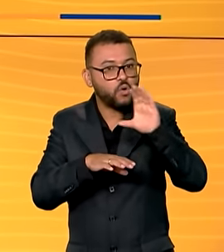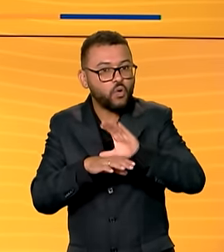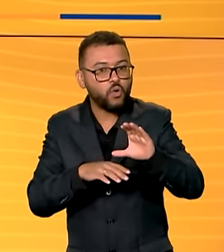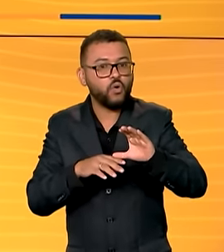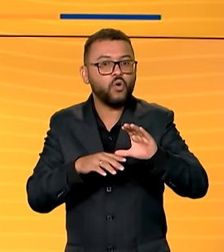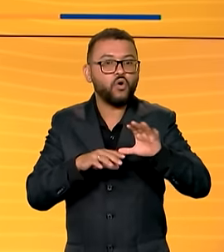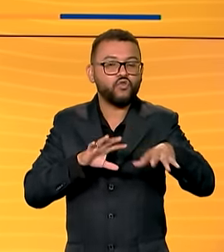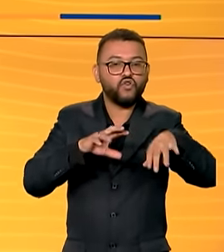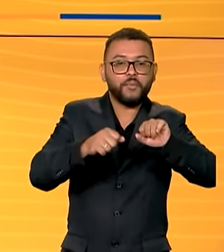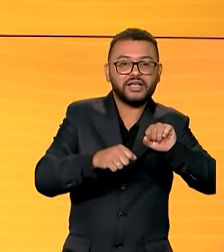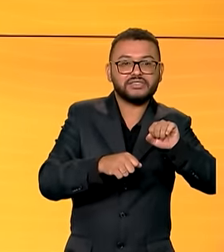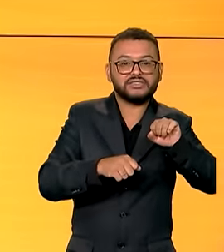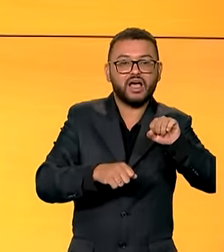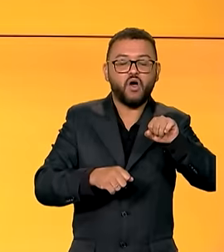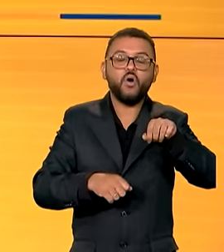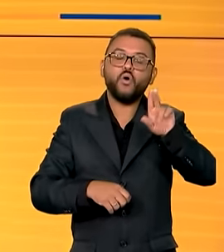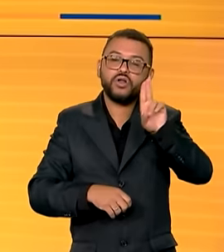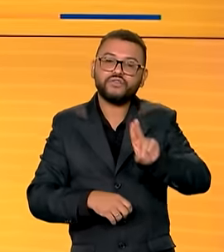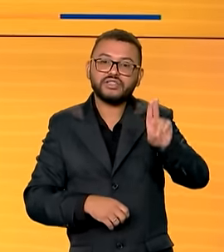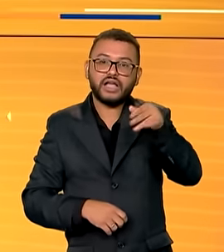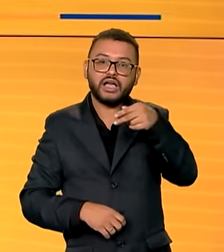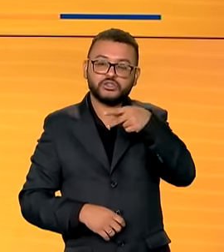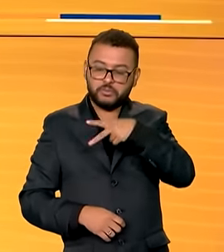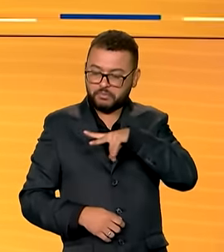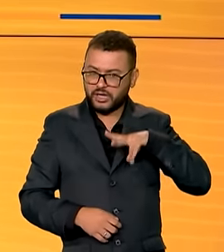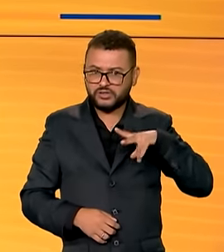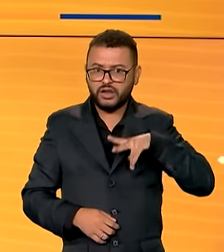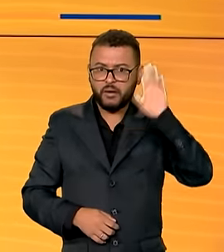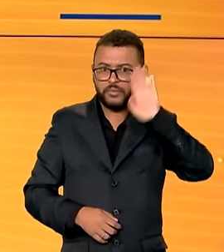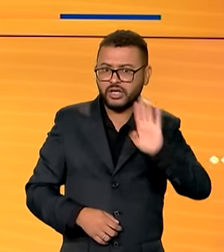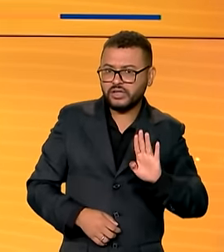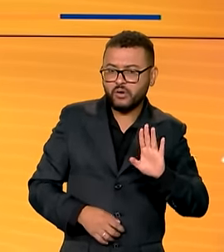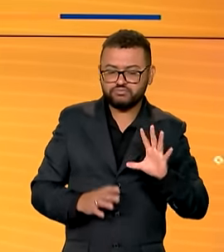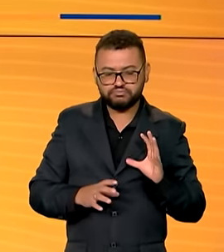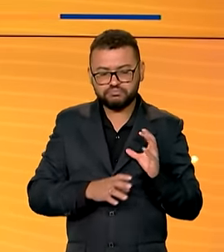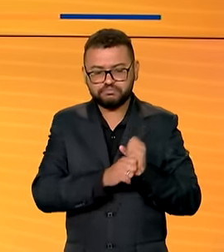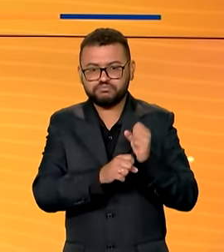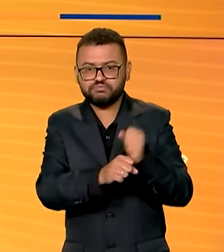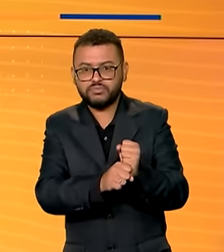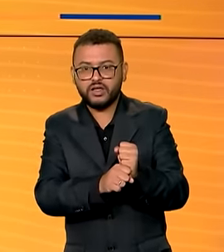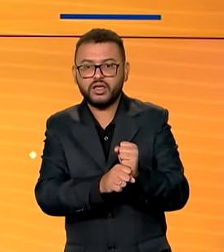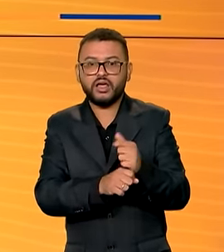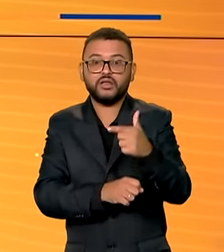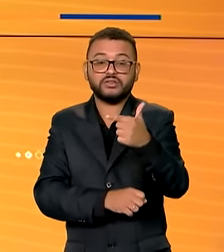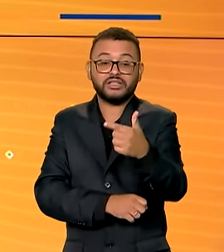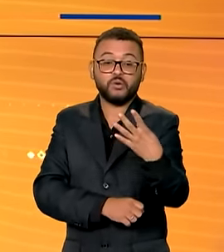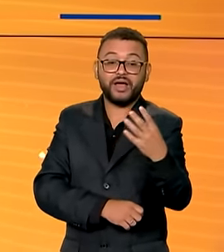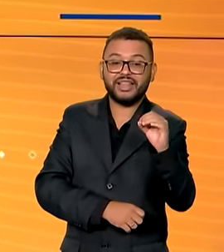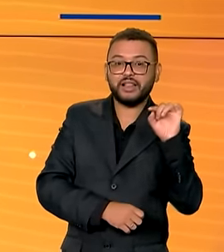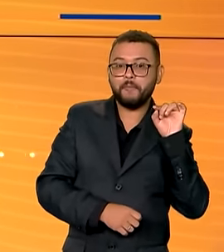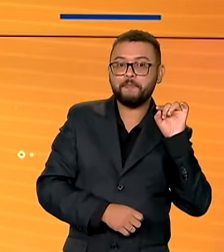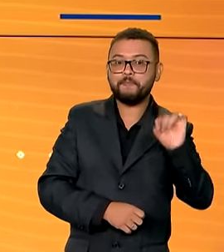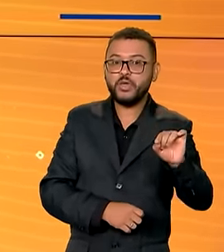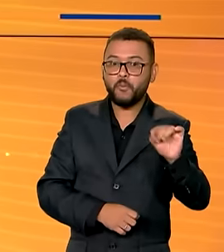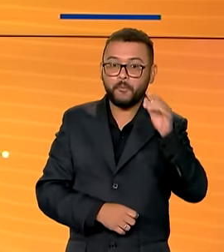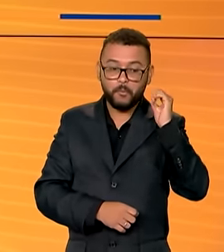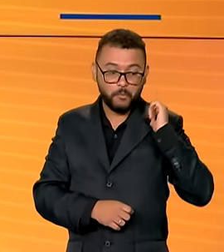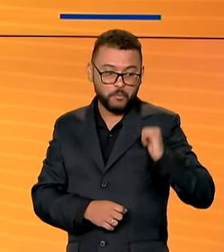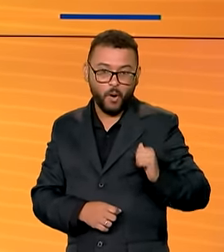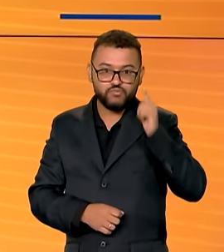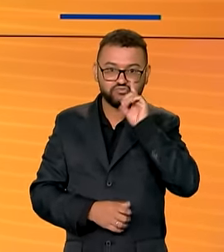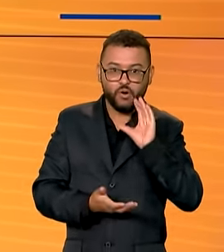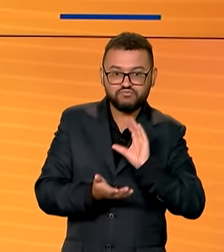graduação de universidades privadas de todo o país. No total, serão cerca de 240 mil